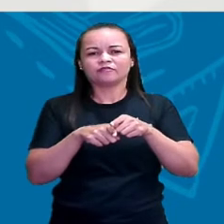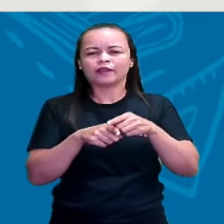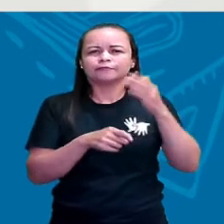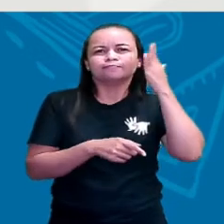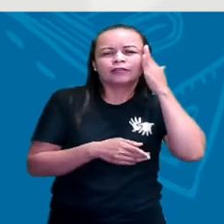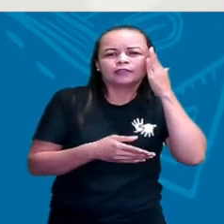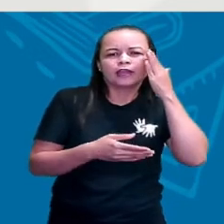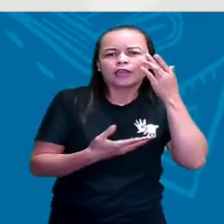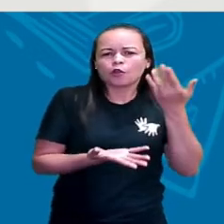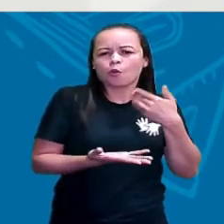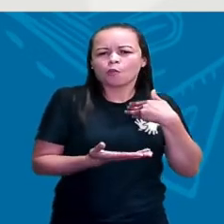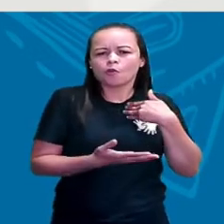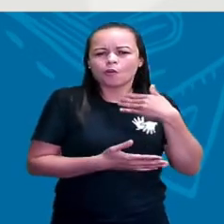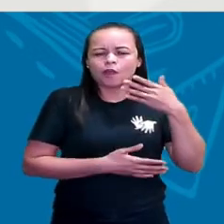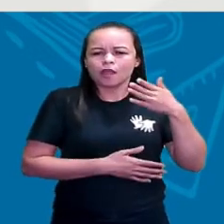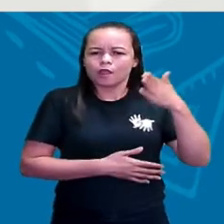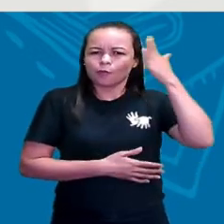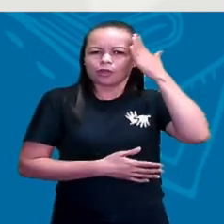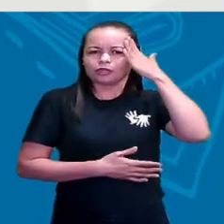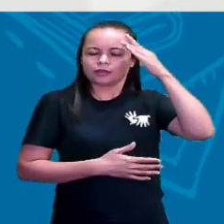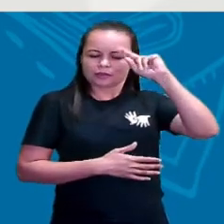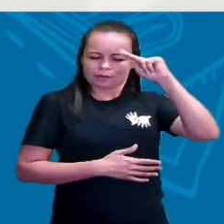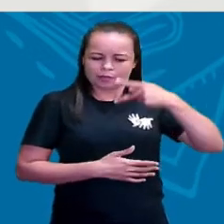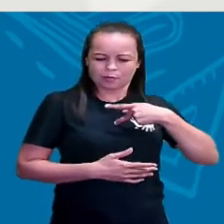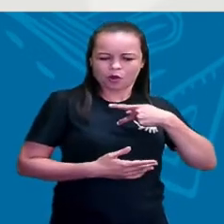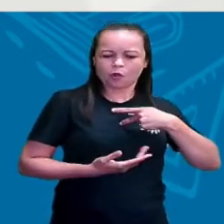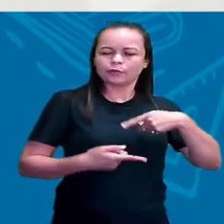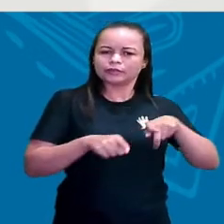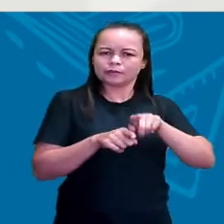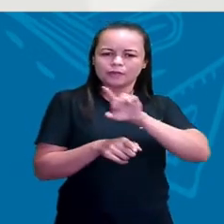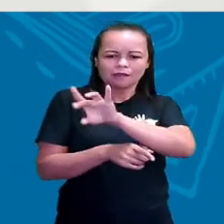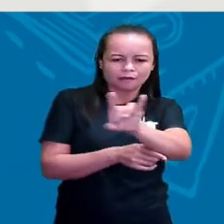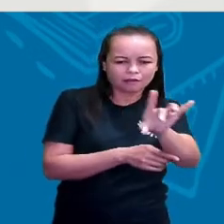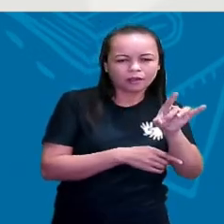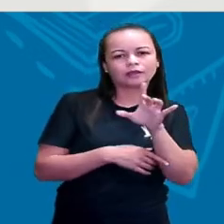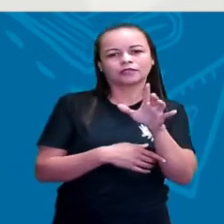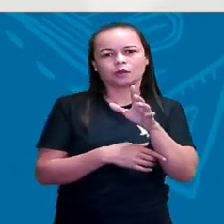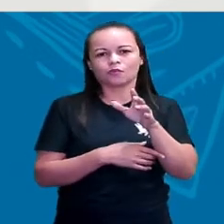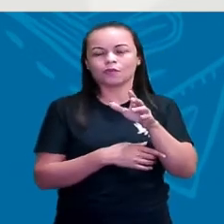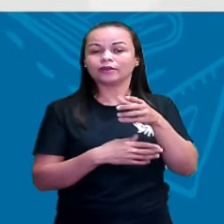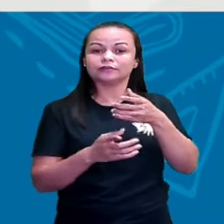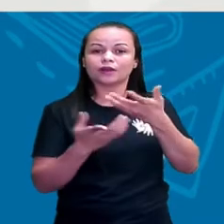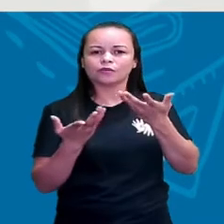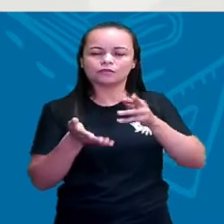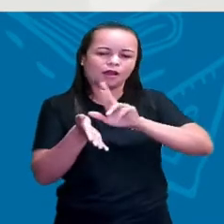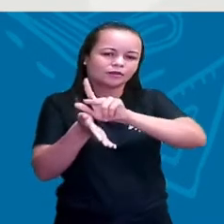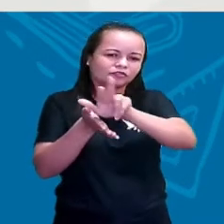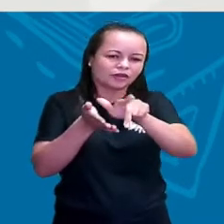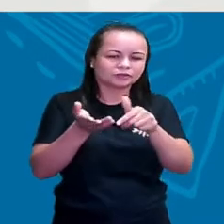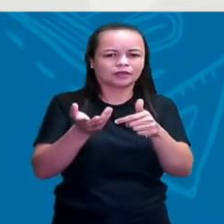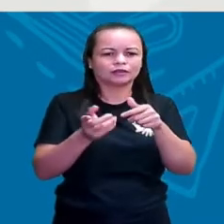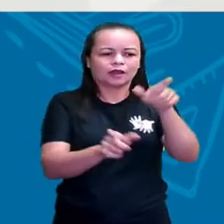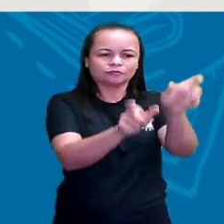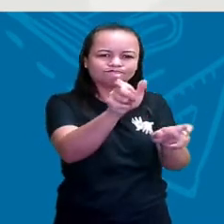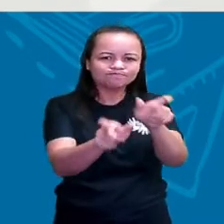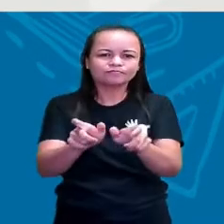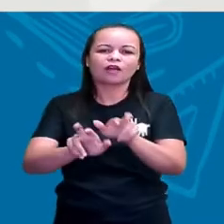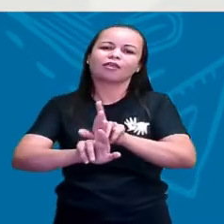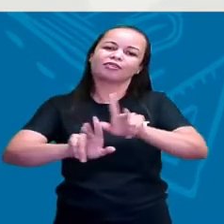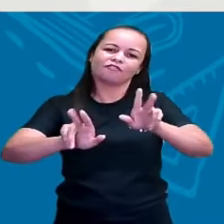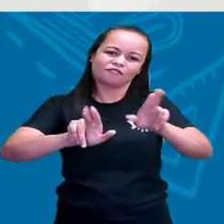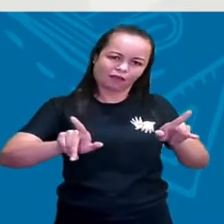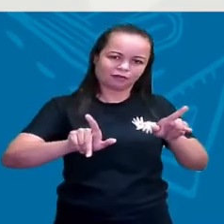E vai nos ajudar a entender as diferenças que existem na nossa sociedade. A diversidade, o porquê que as pessoas, elas são diferentes.